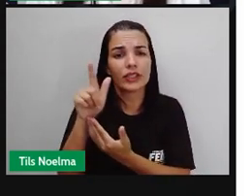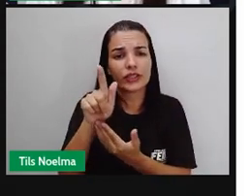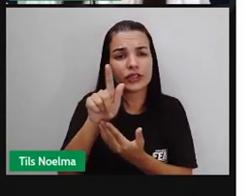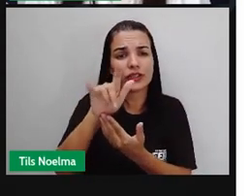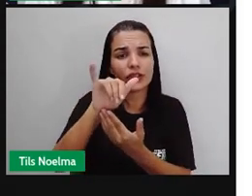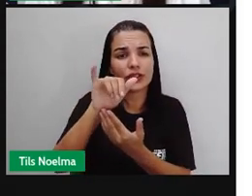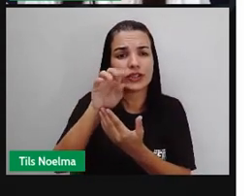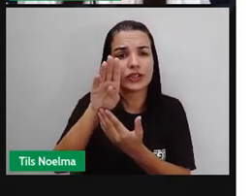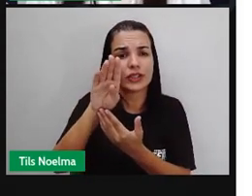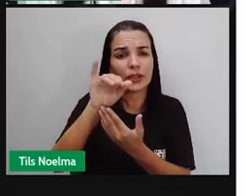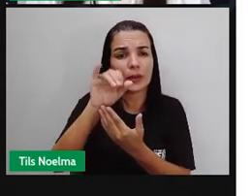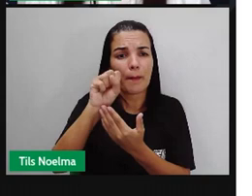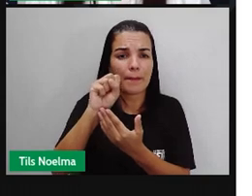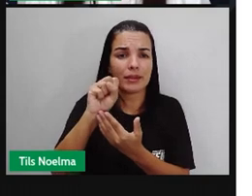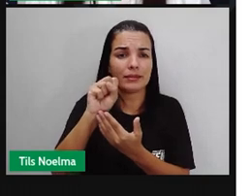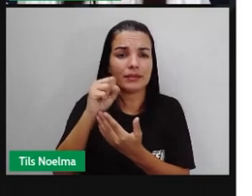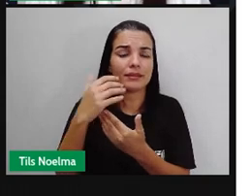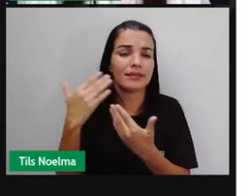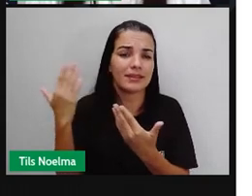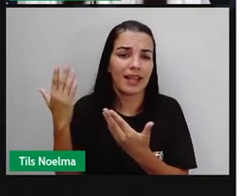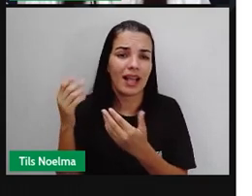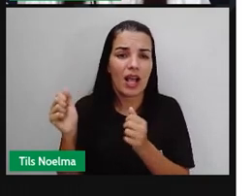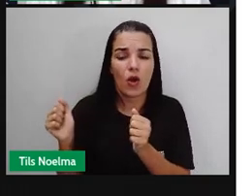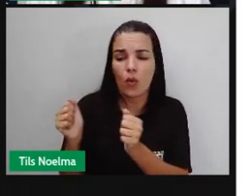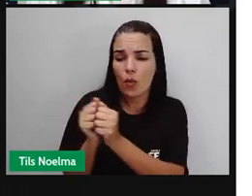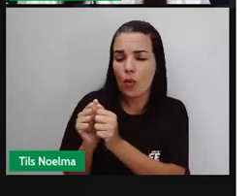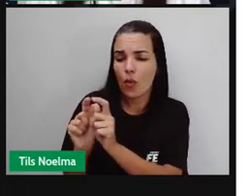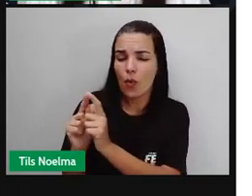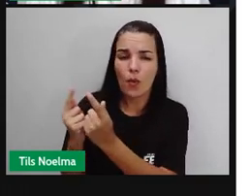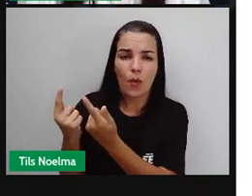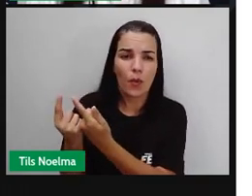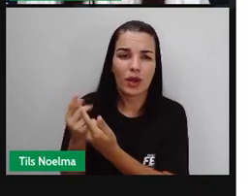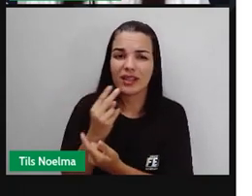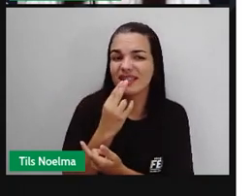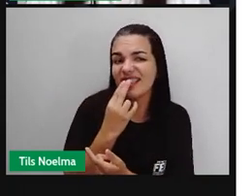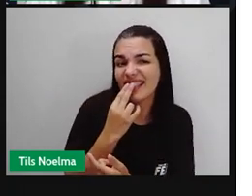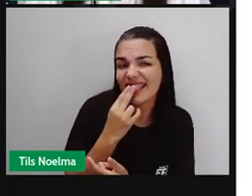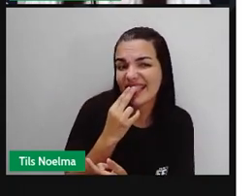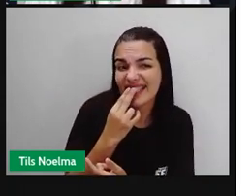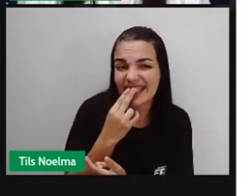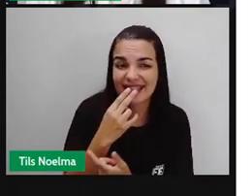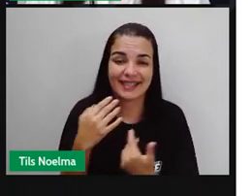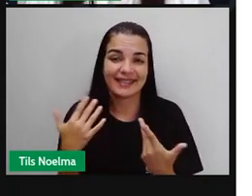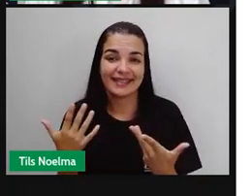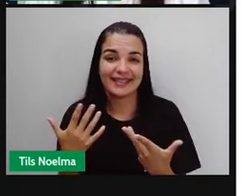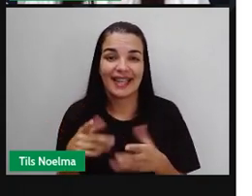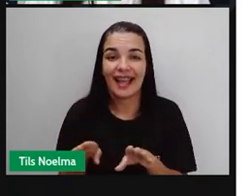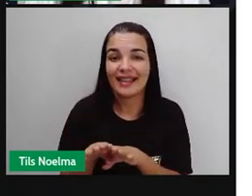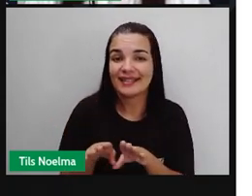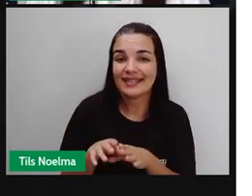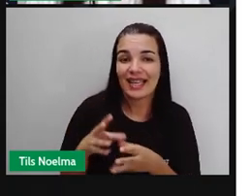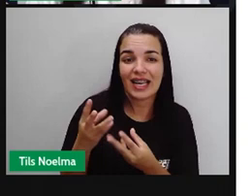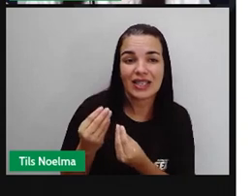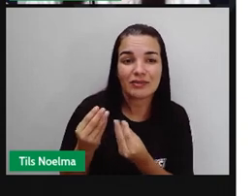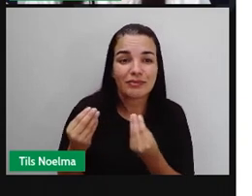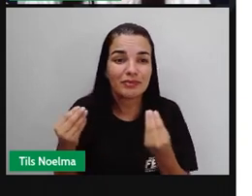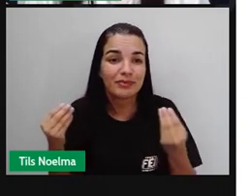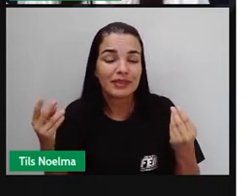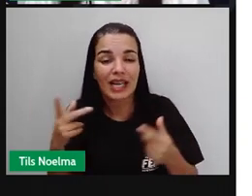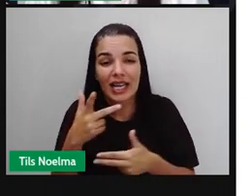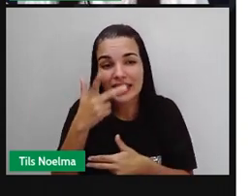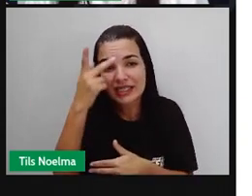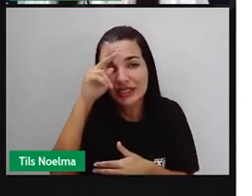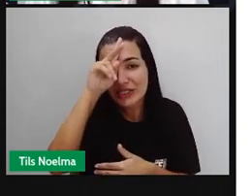como exemplo os gibis da Turma da Mônica, onde conta aí as aventuras dessa turminha. Chico Bento, Cascão,